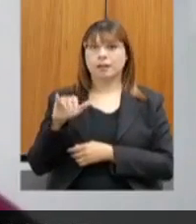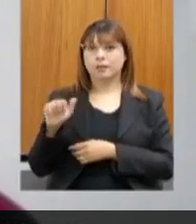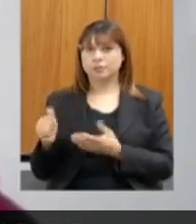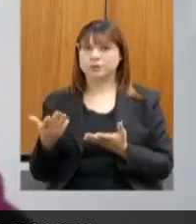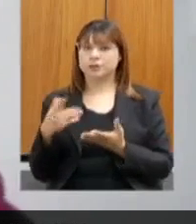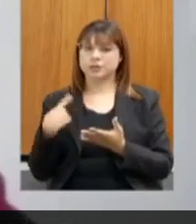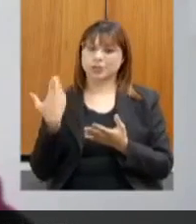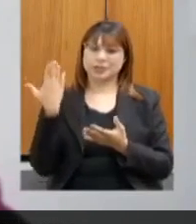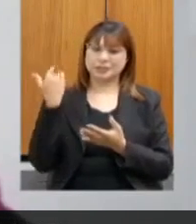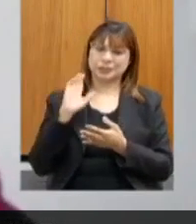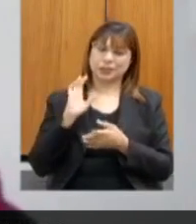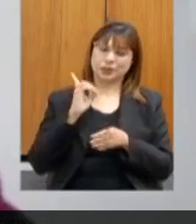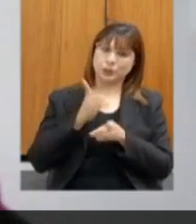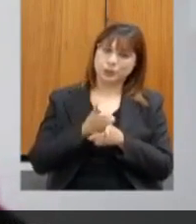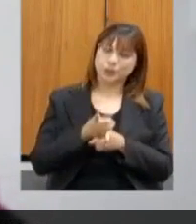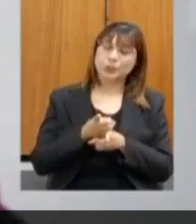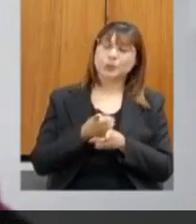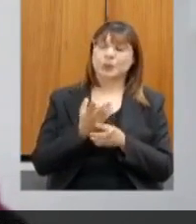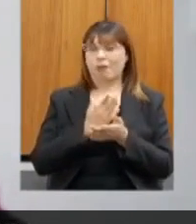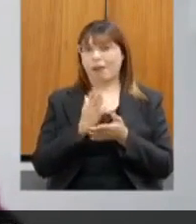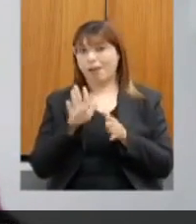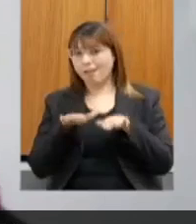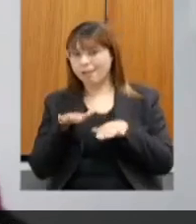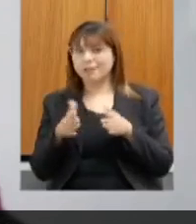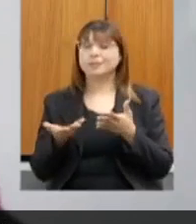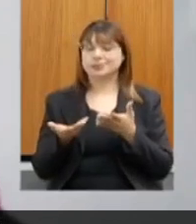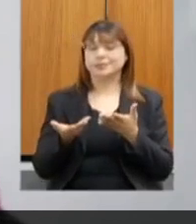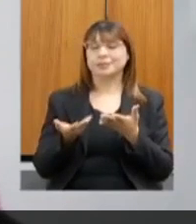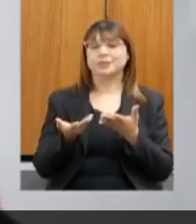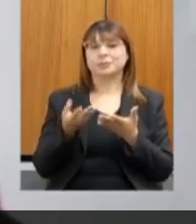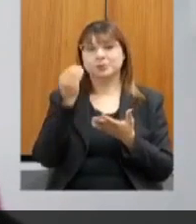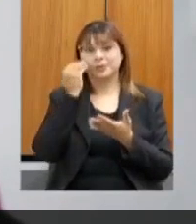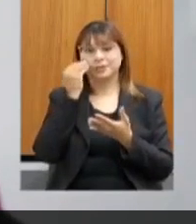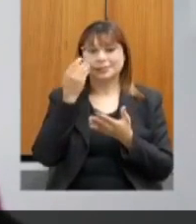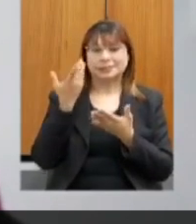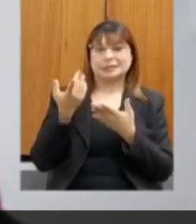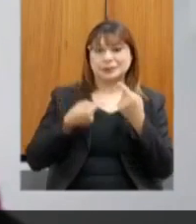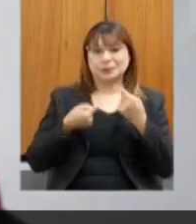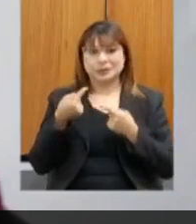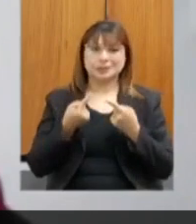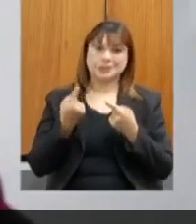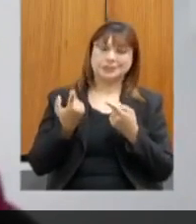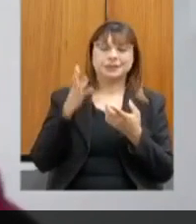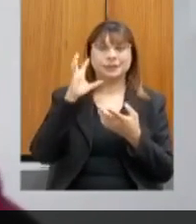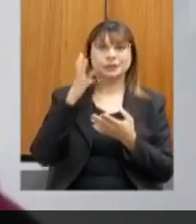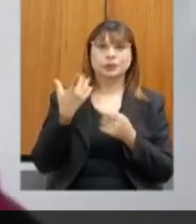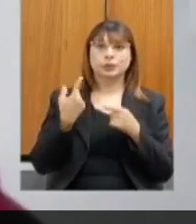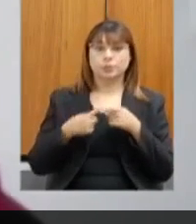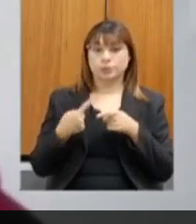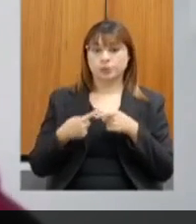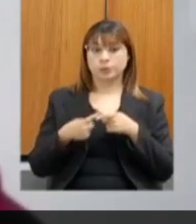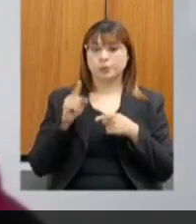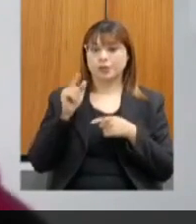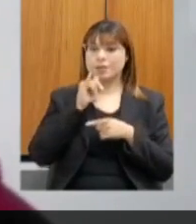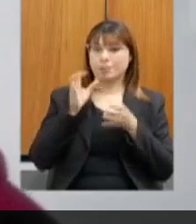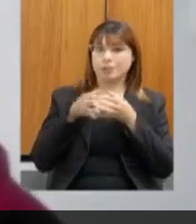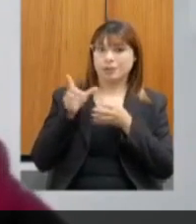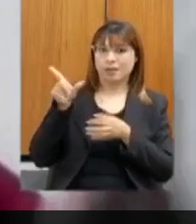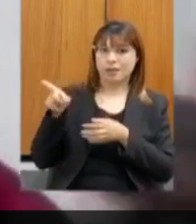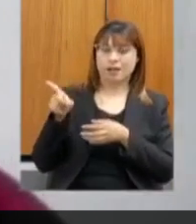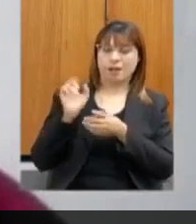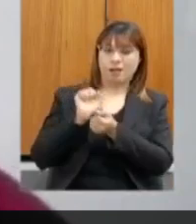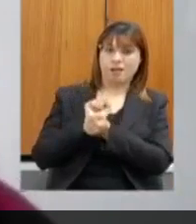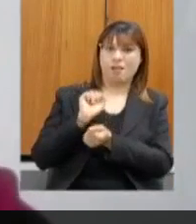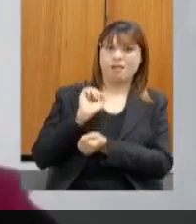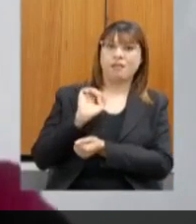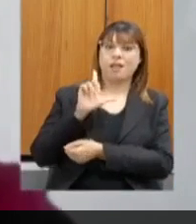algumas vezes para a gente tentar achar soluções e saídas, porque, além da comunidade da Lapinha, por exemplo, do Quilombo, tem